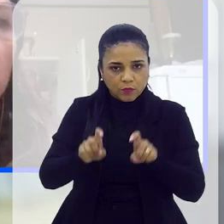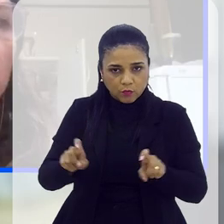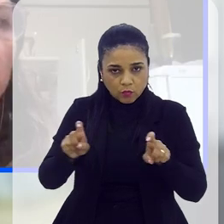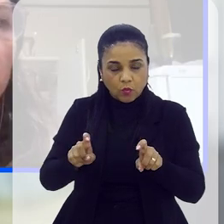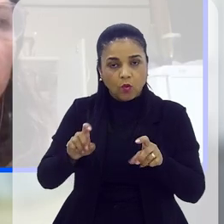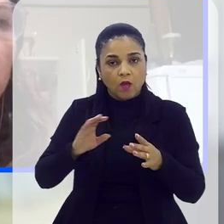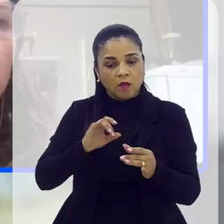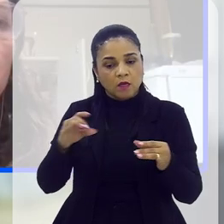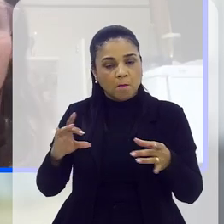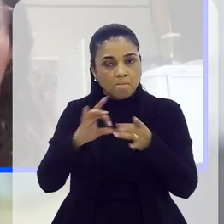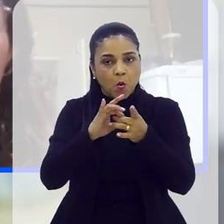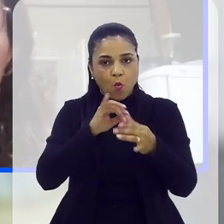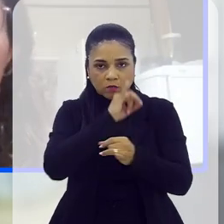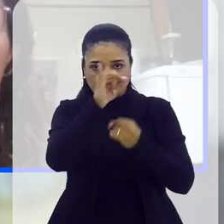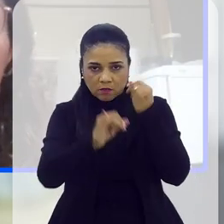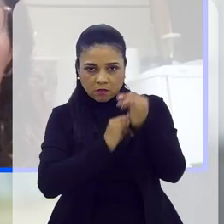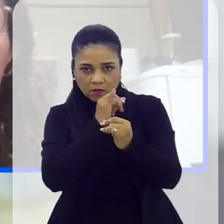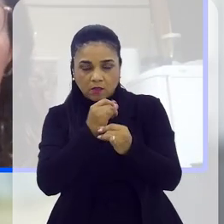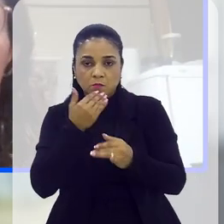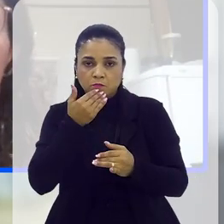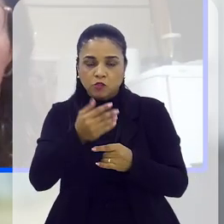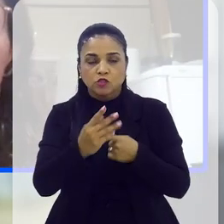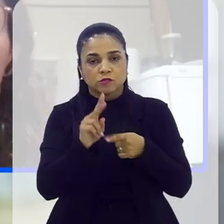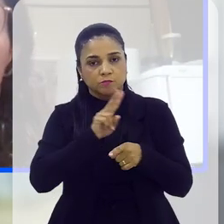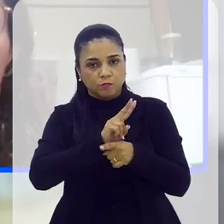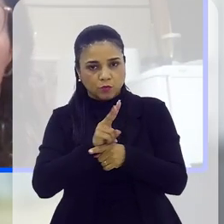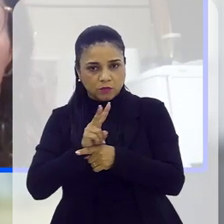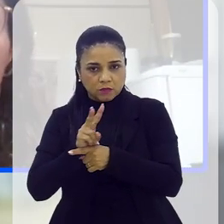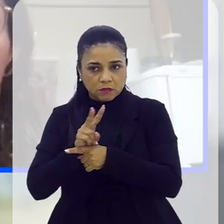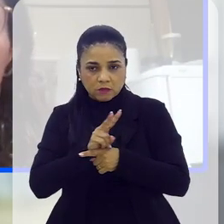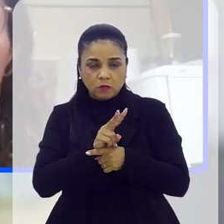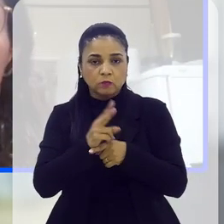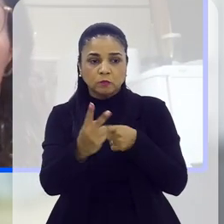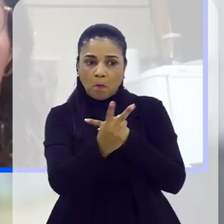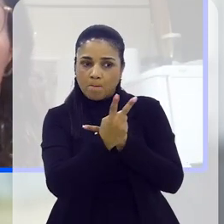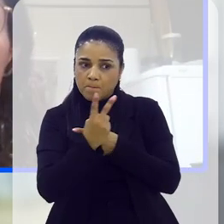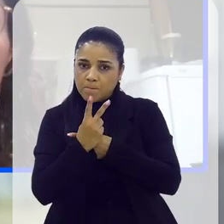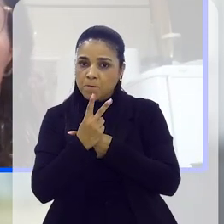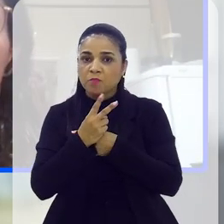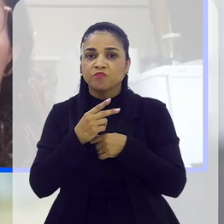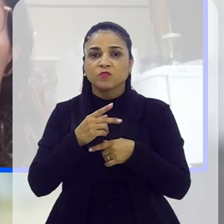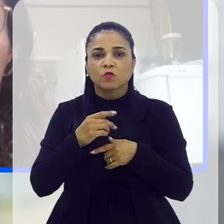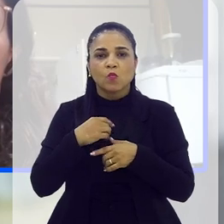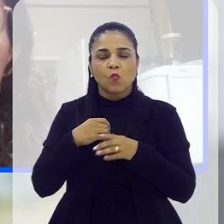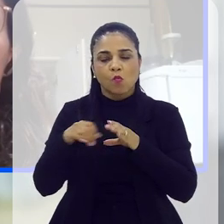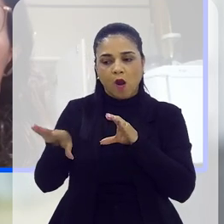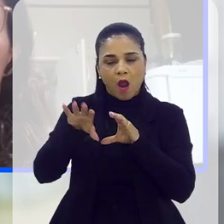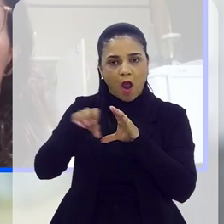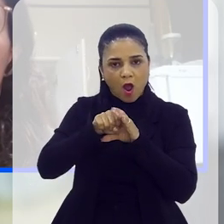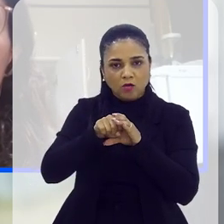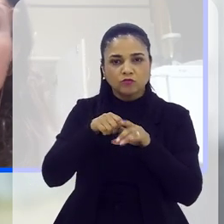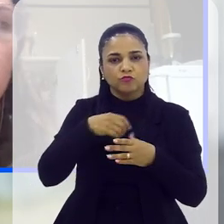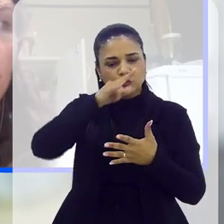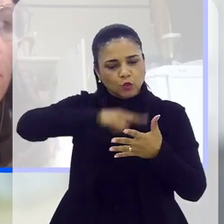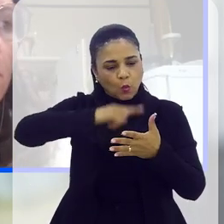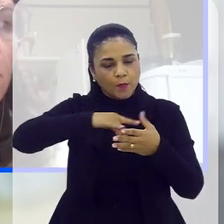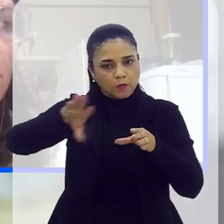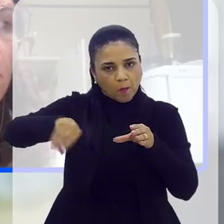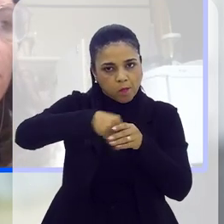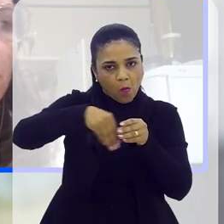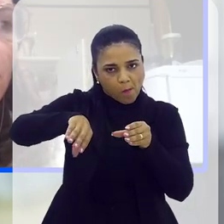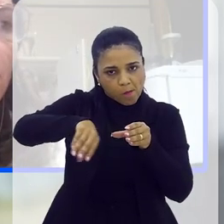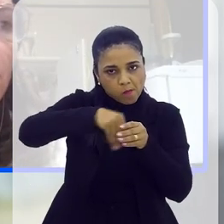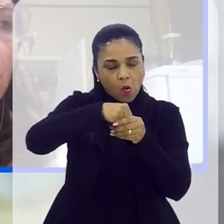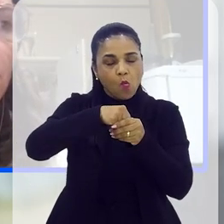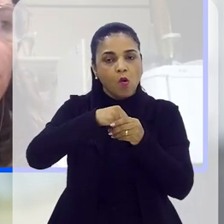o próprio dispositivo conectado à internet, já consegue remeter esse pedido de protetiva pronto, petição pronta, com áudio, com outros documentos